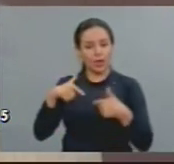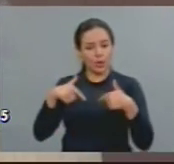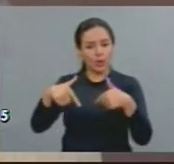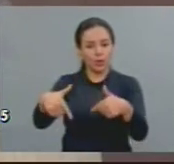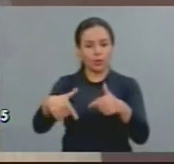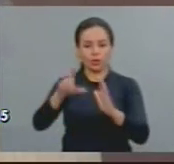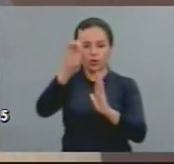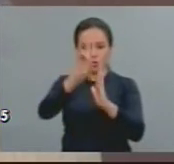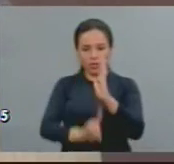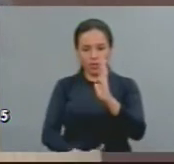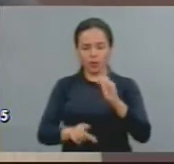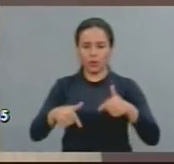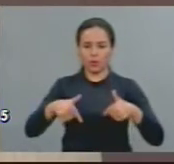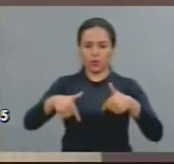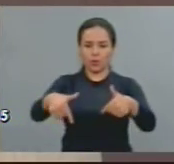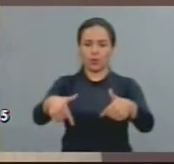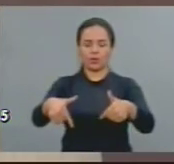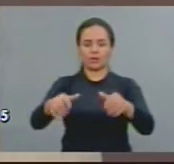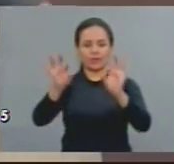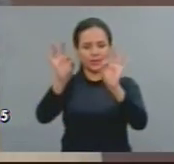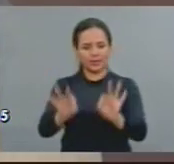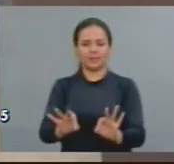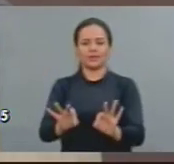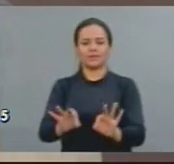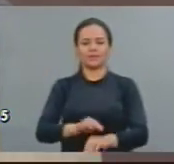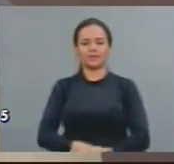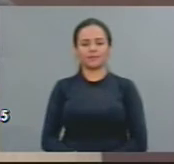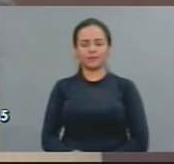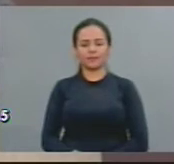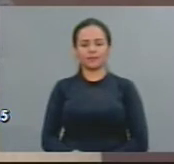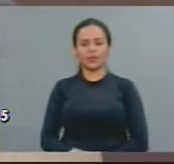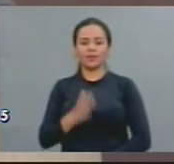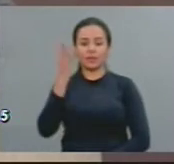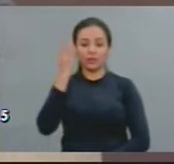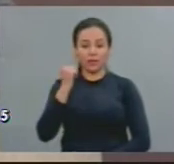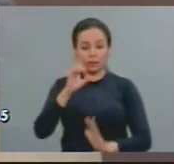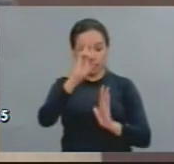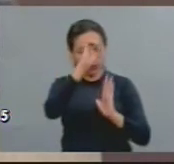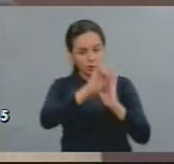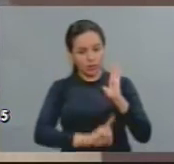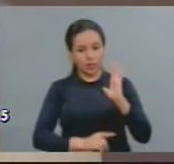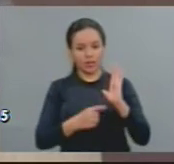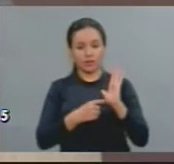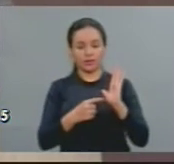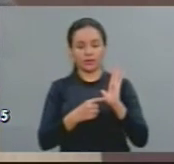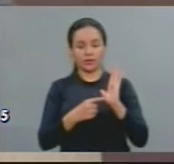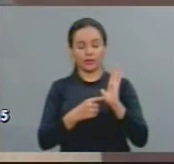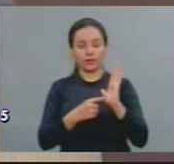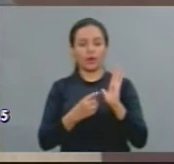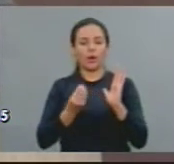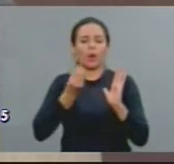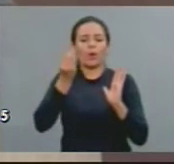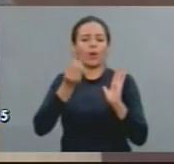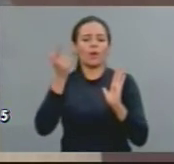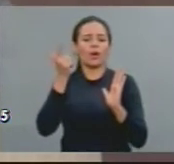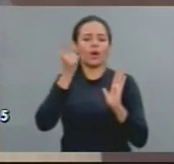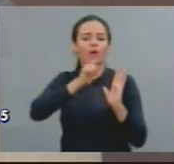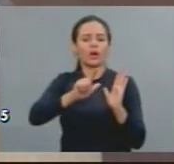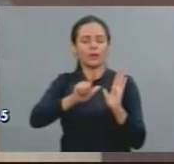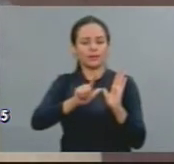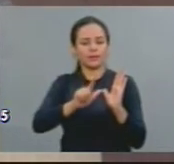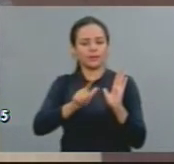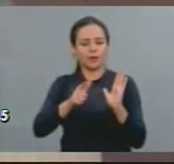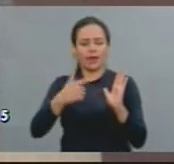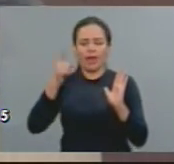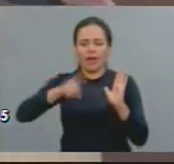por seus direitos. Vocês sabem que os direitos não se ganham, os direitos